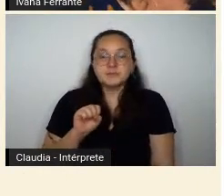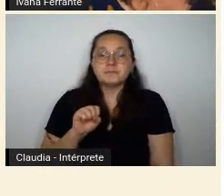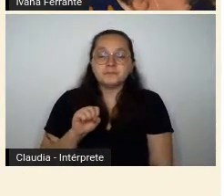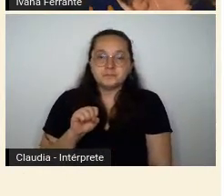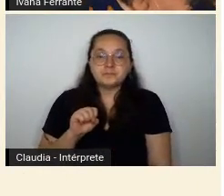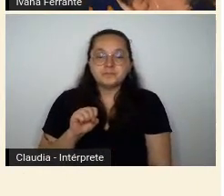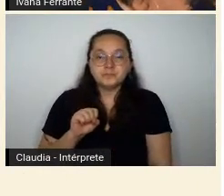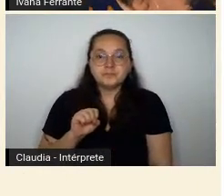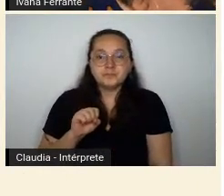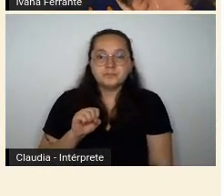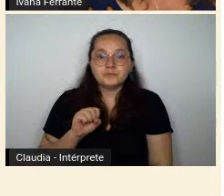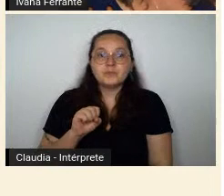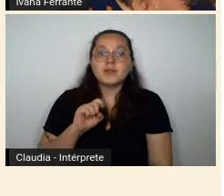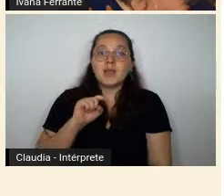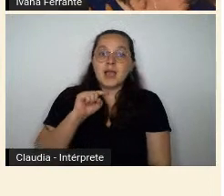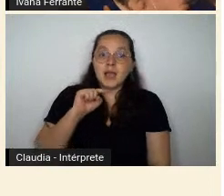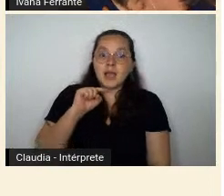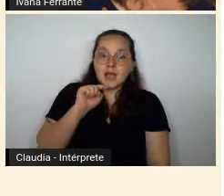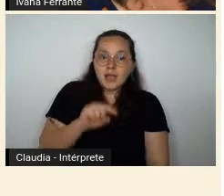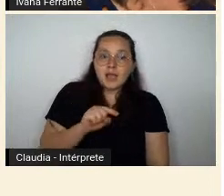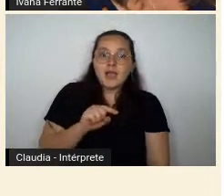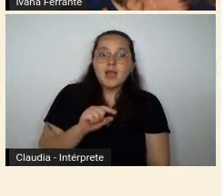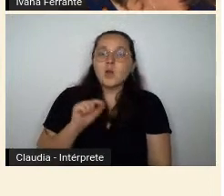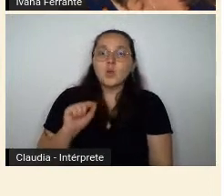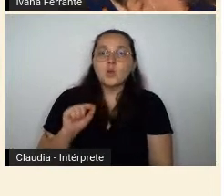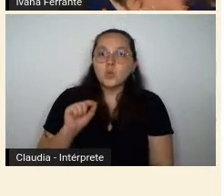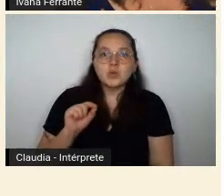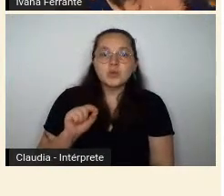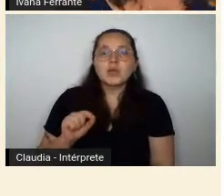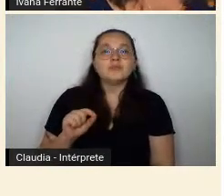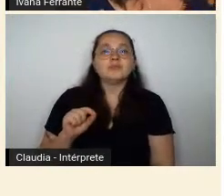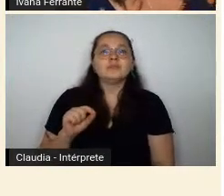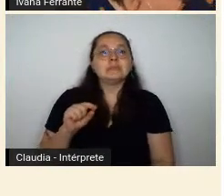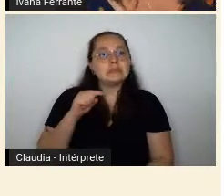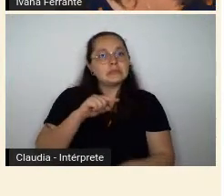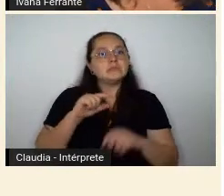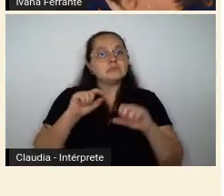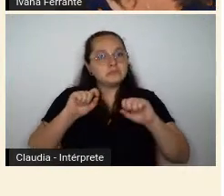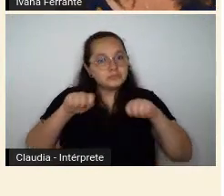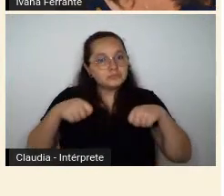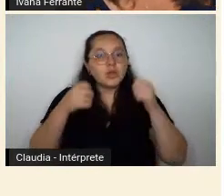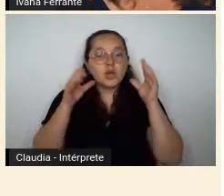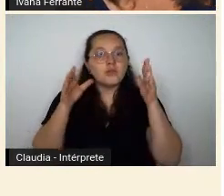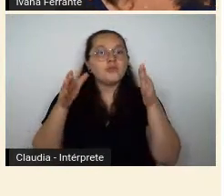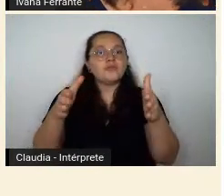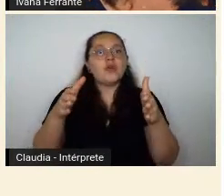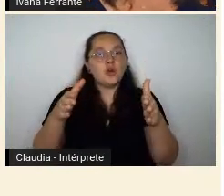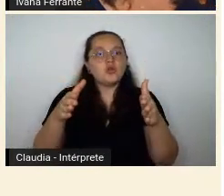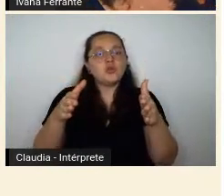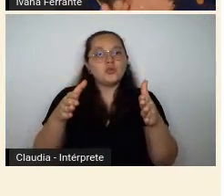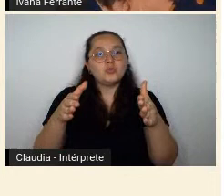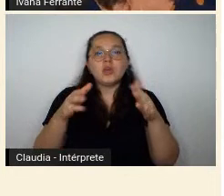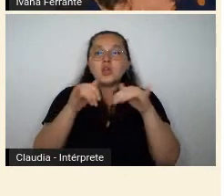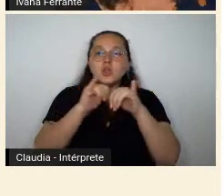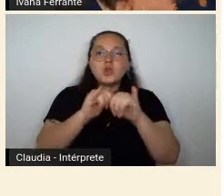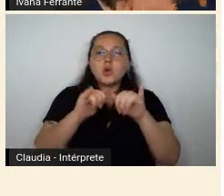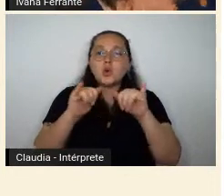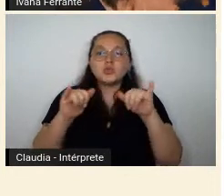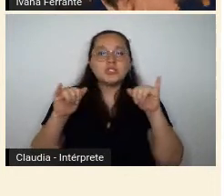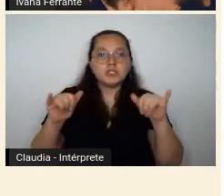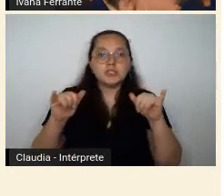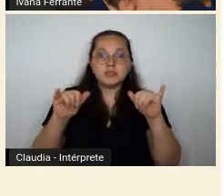essa era uma coluna totalmente dedicada à difusão de notícias ligadas ao campo